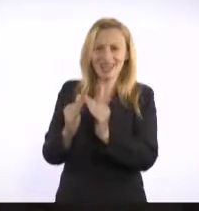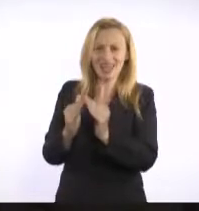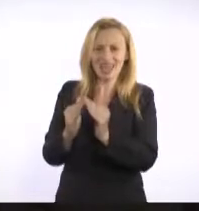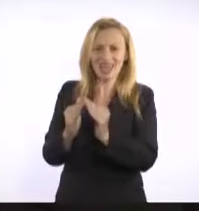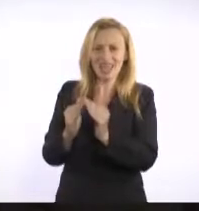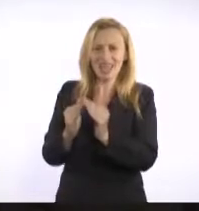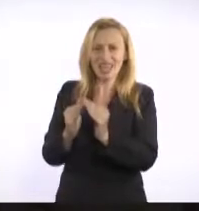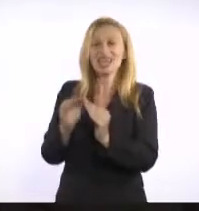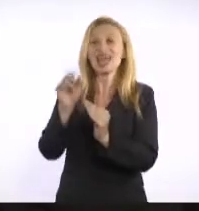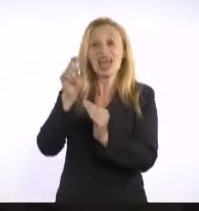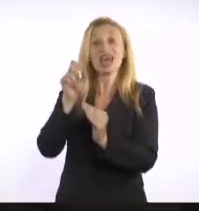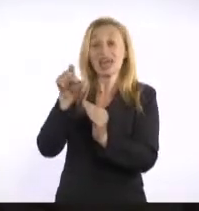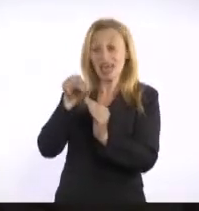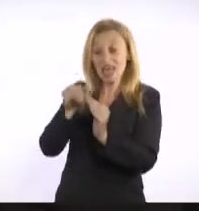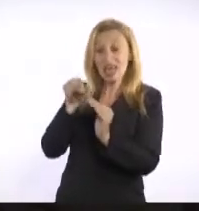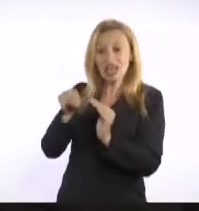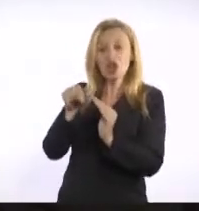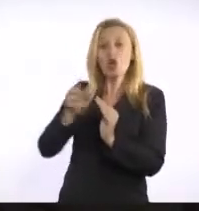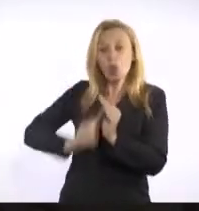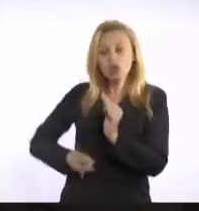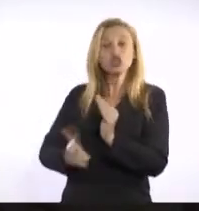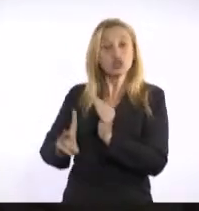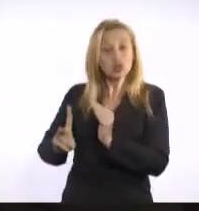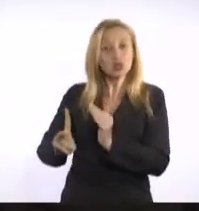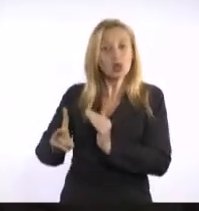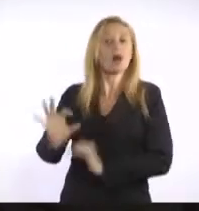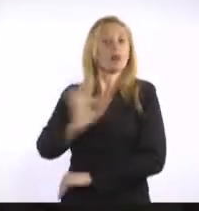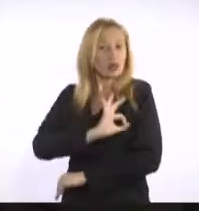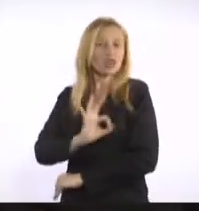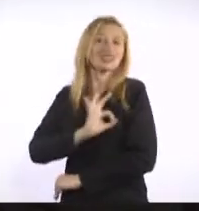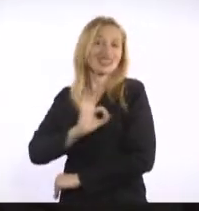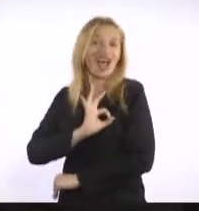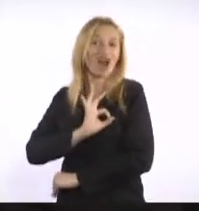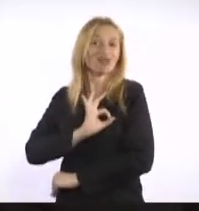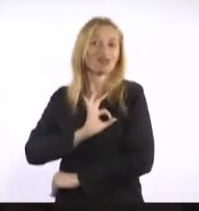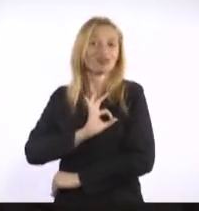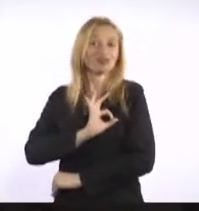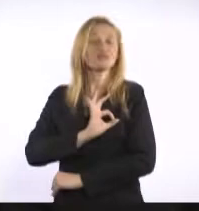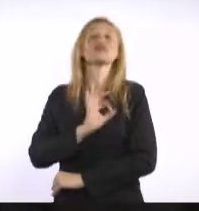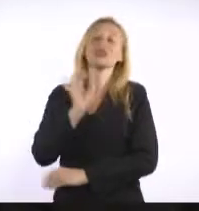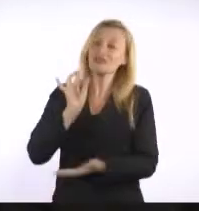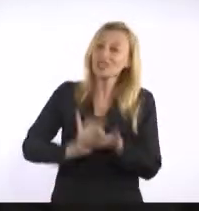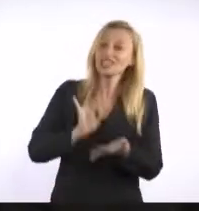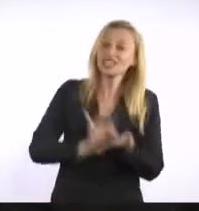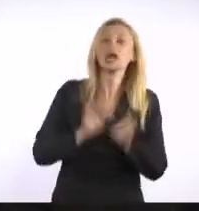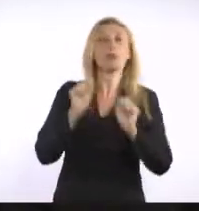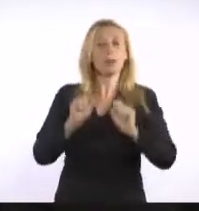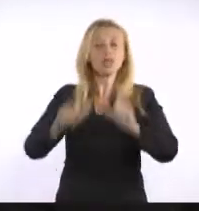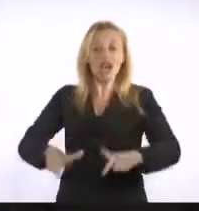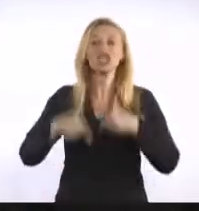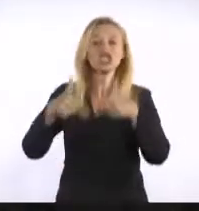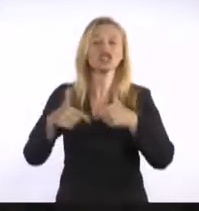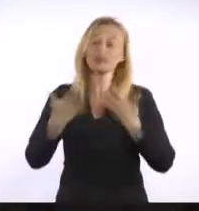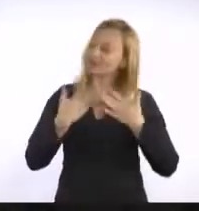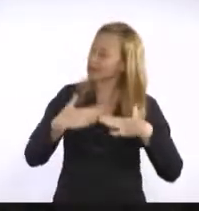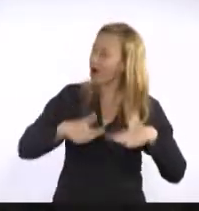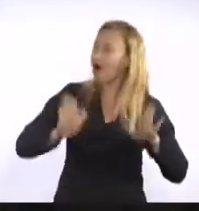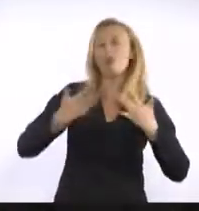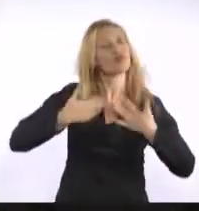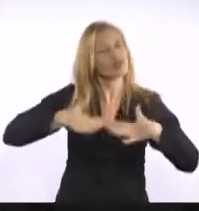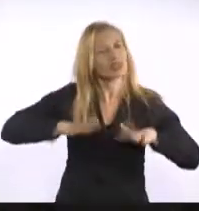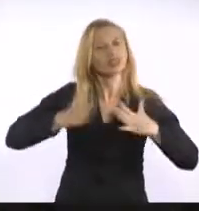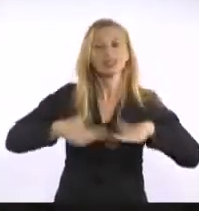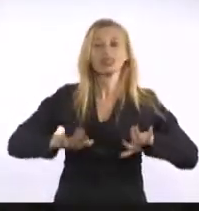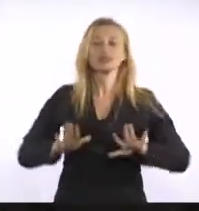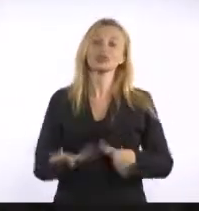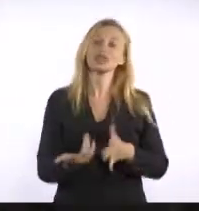vai fazer como que ele vai fazer para poder se identificar como policial, para que realmente possa agir com mais tranquilidade quando ele está